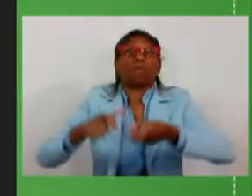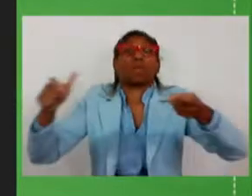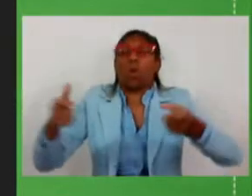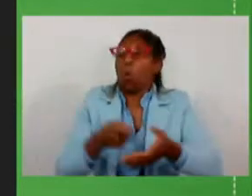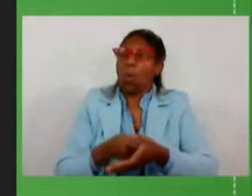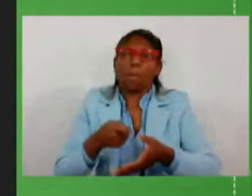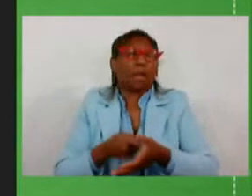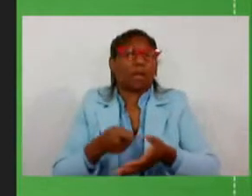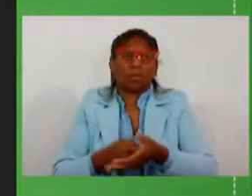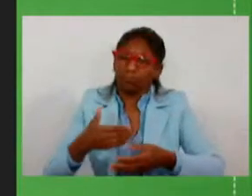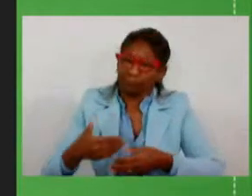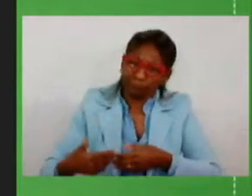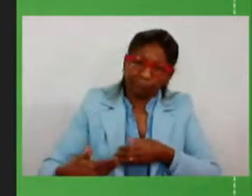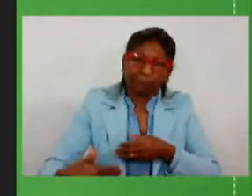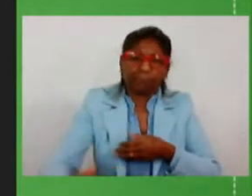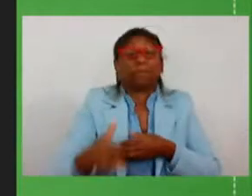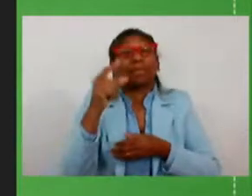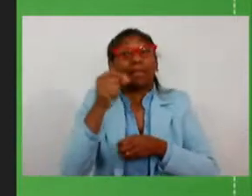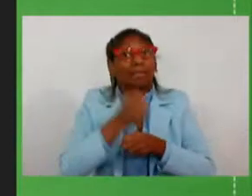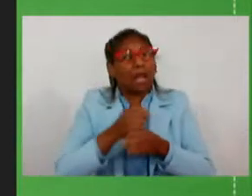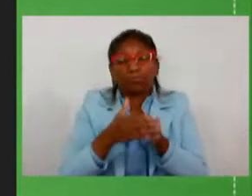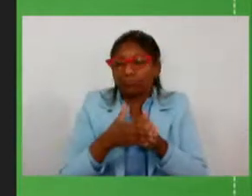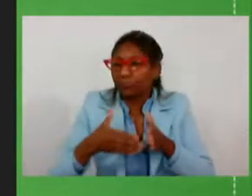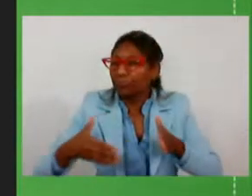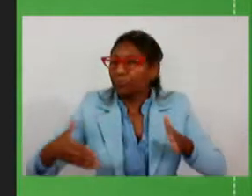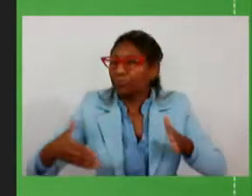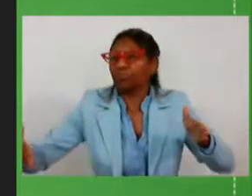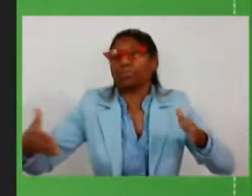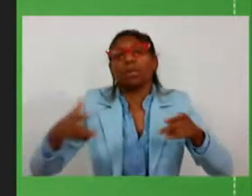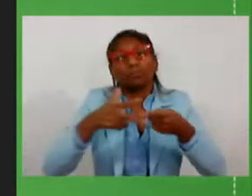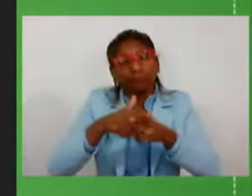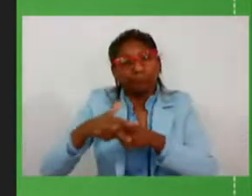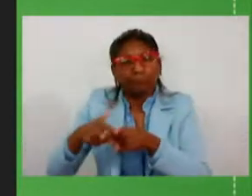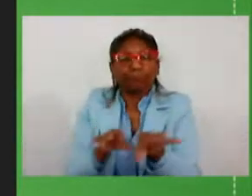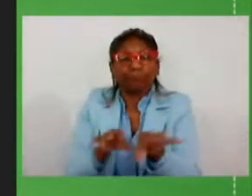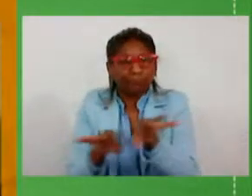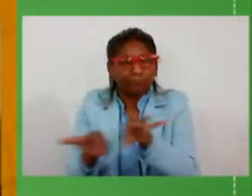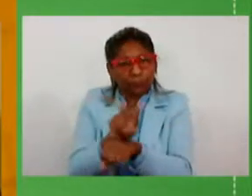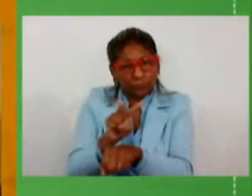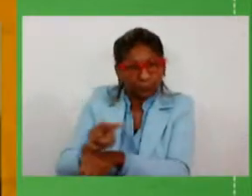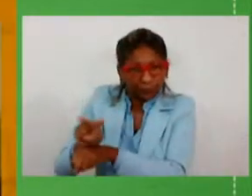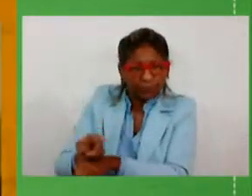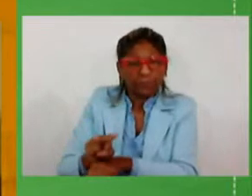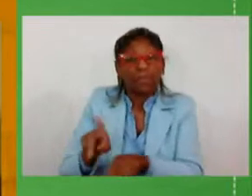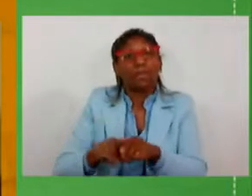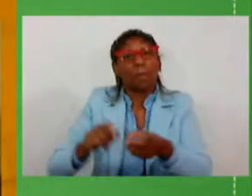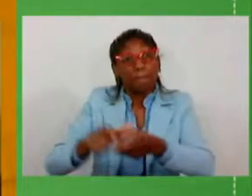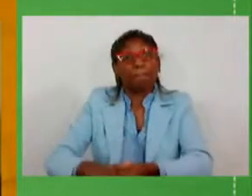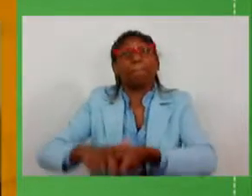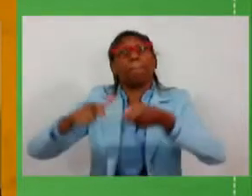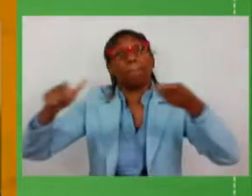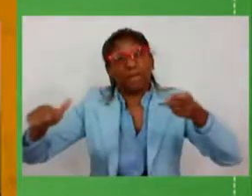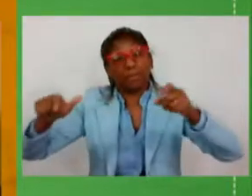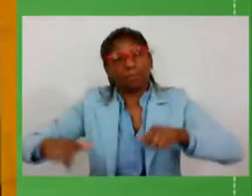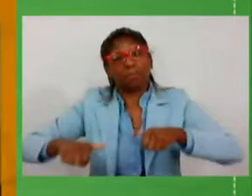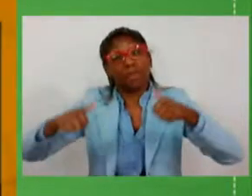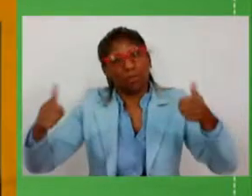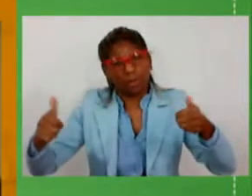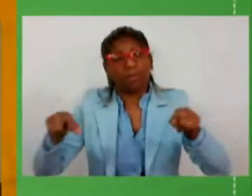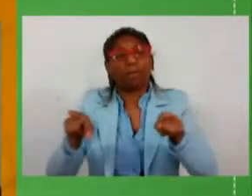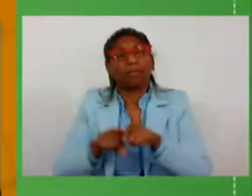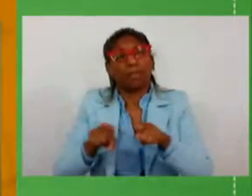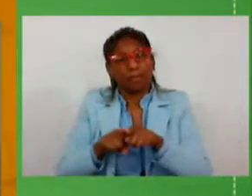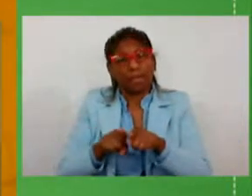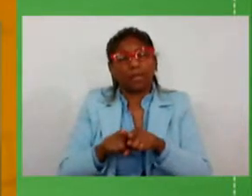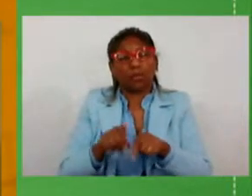ao longo dos 10 primeiros anos, toda a manutenção e depois obras de ampliação e melhoria por gatilho nos